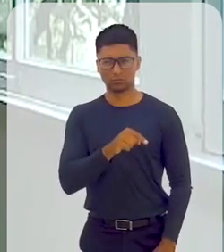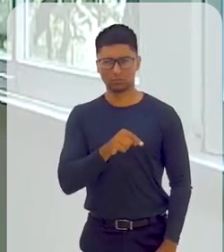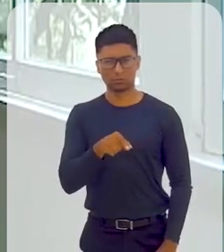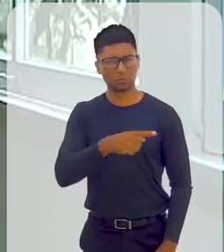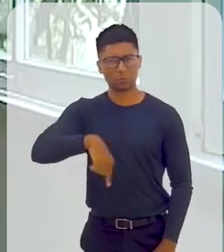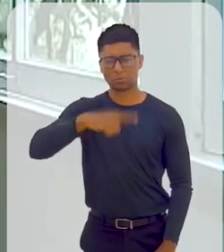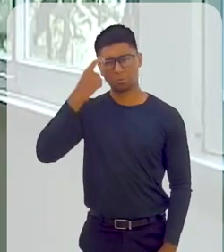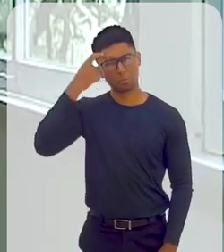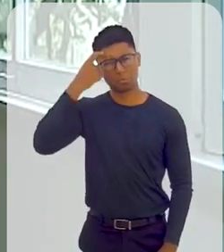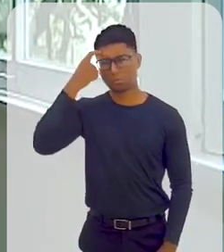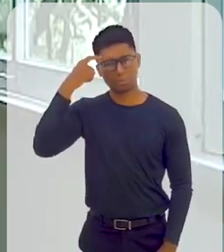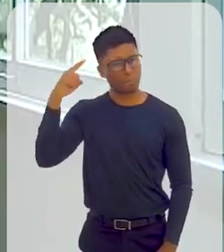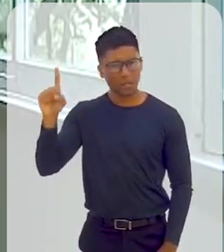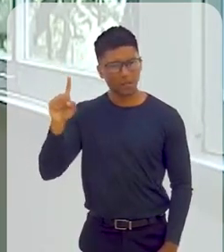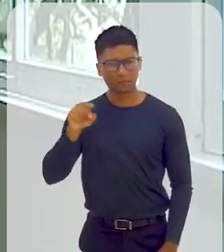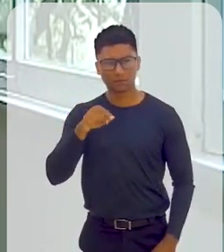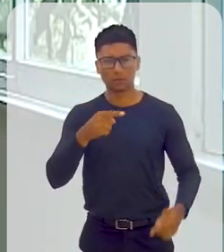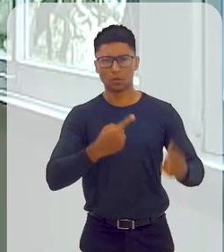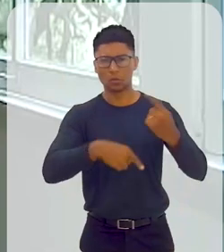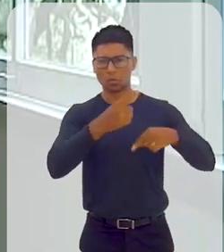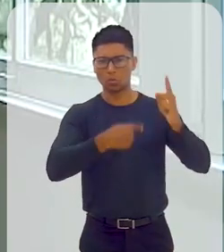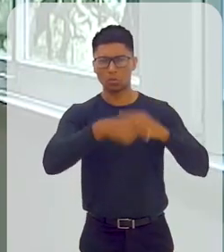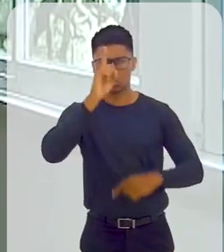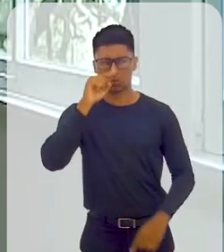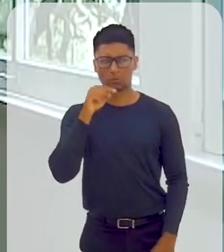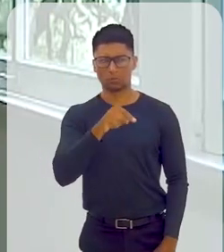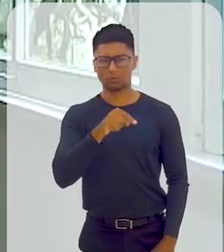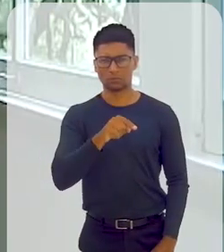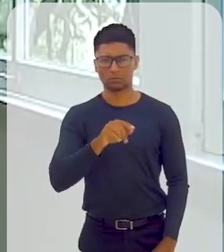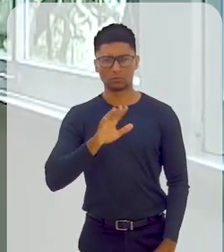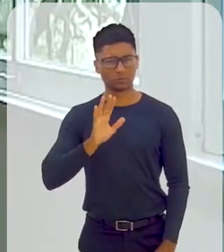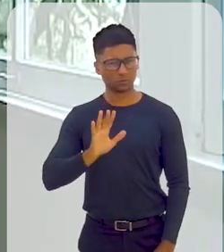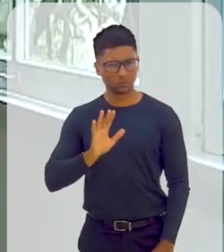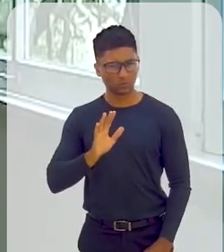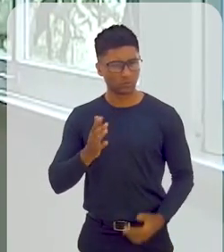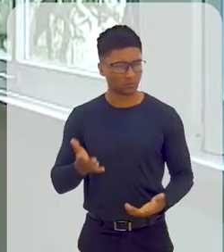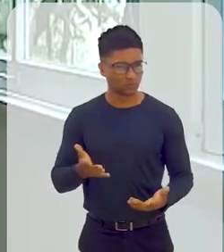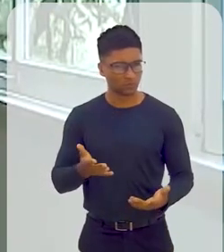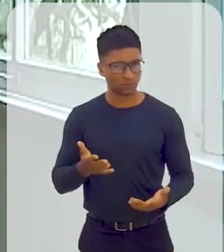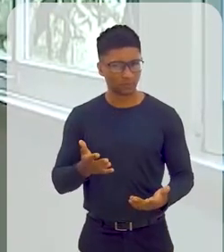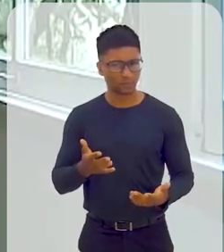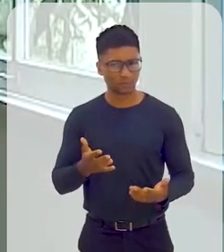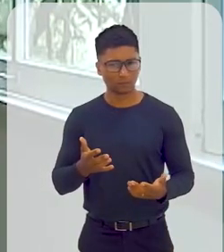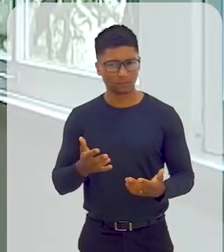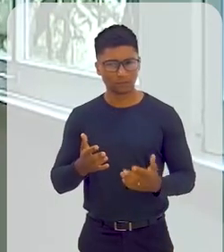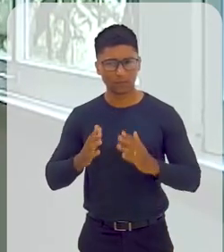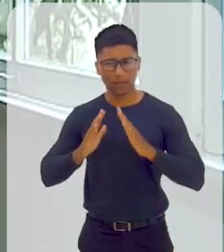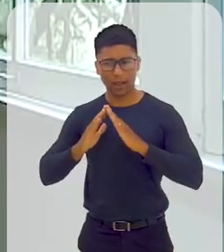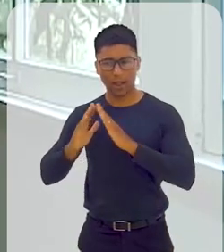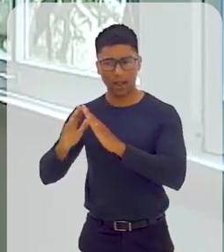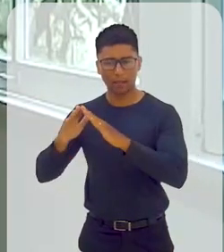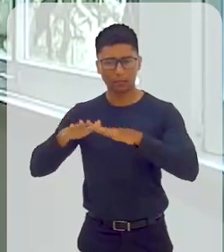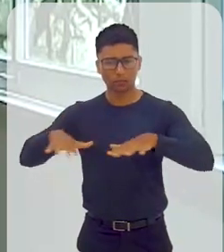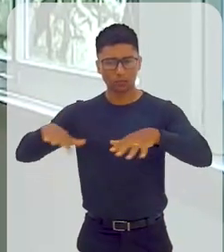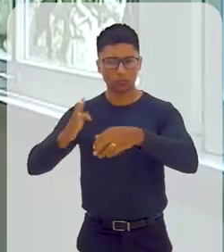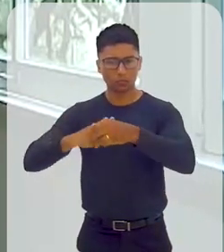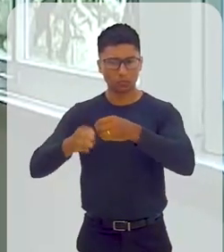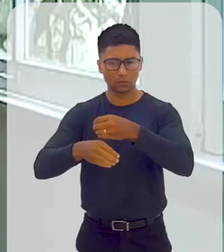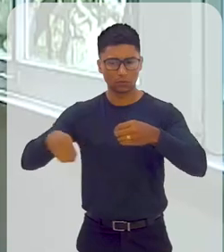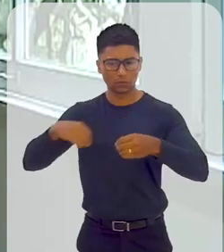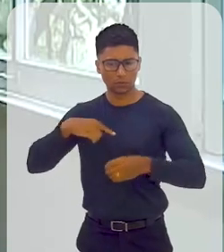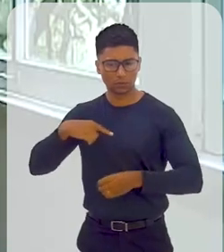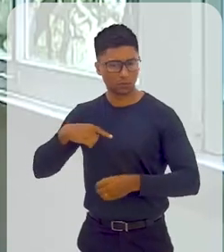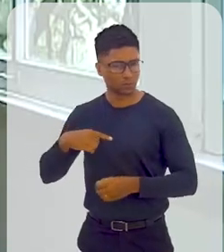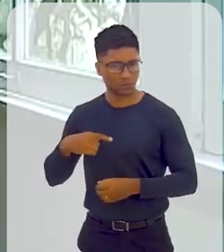Mas a gente não pensa o seguinte, dava lucro, mas não eram todas as casas que tinham saneamento.